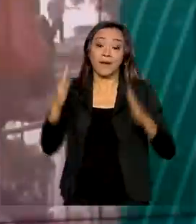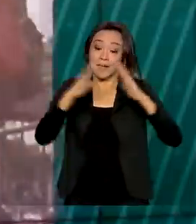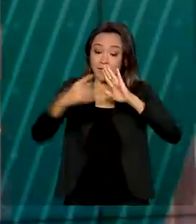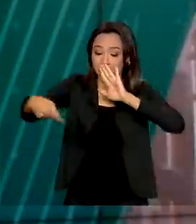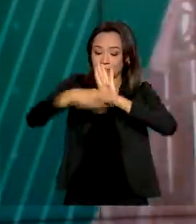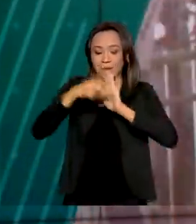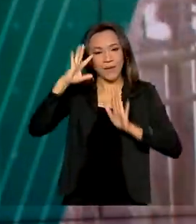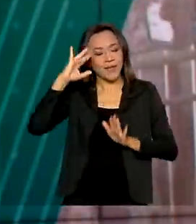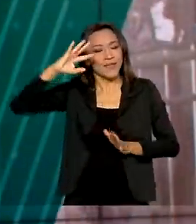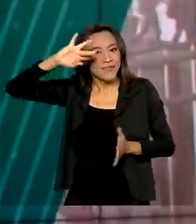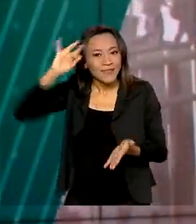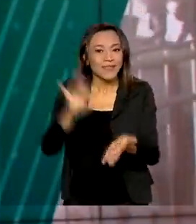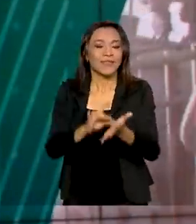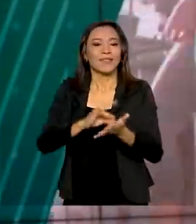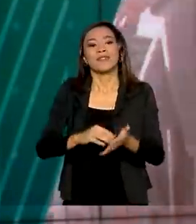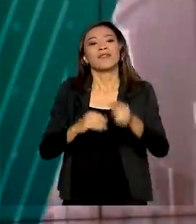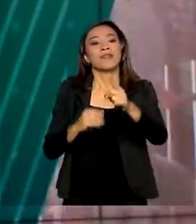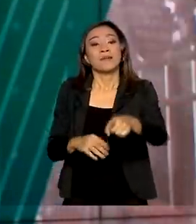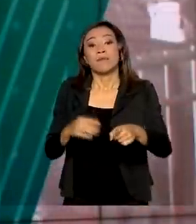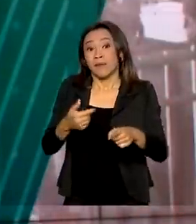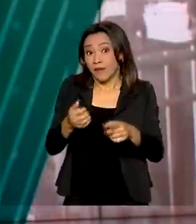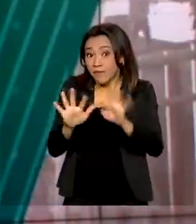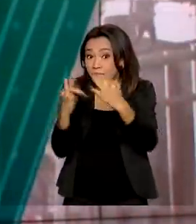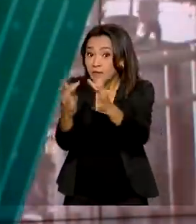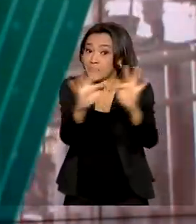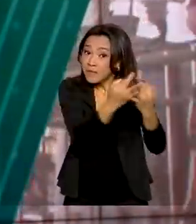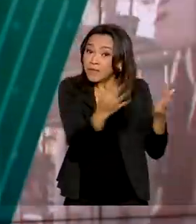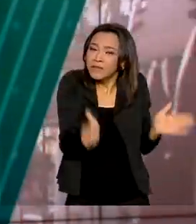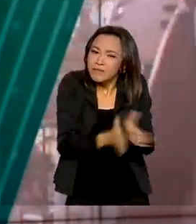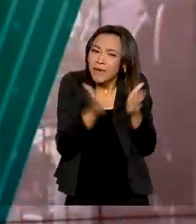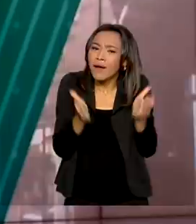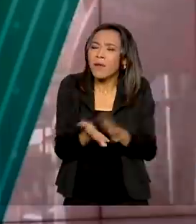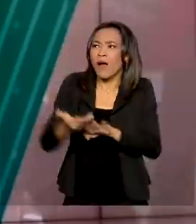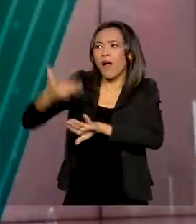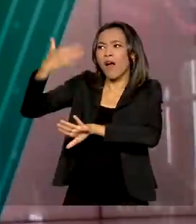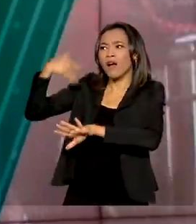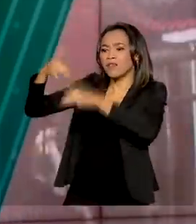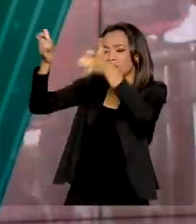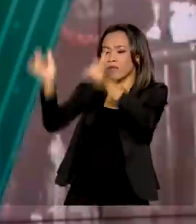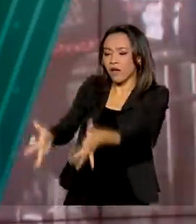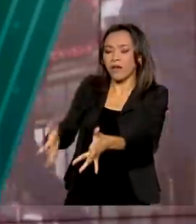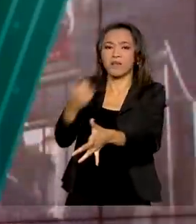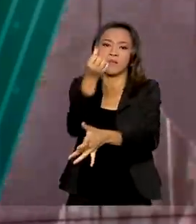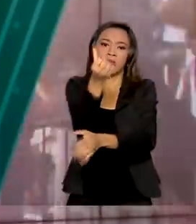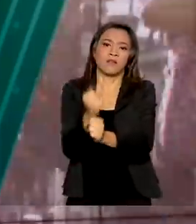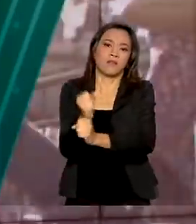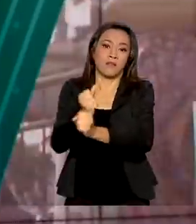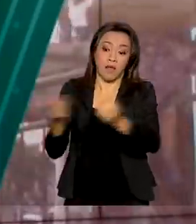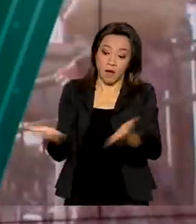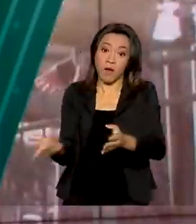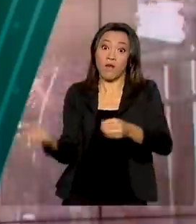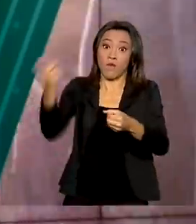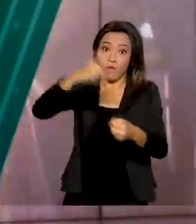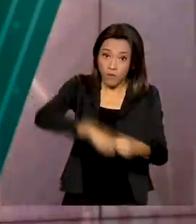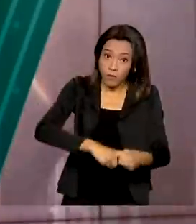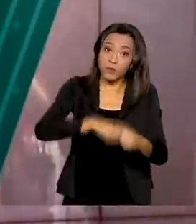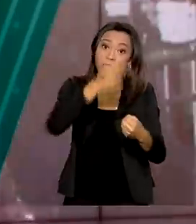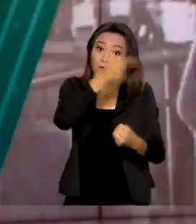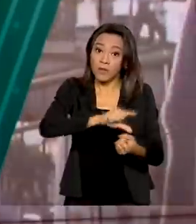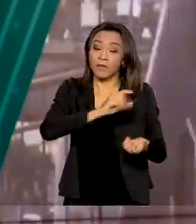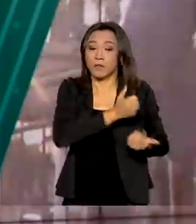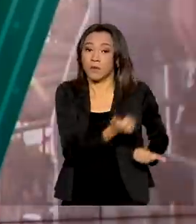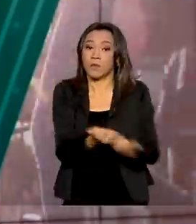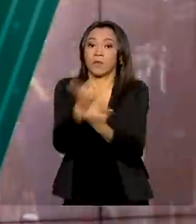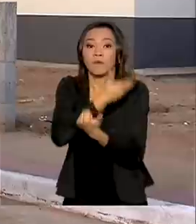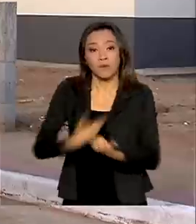434 famílias de baixa renda. As obras ficaram paradas por seis anos e foram retomadas após investimentos do